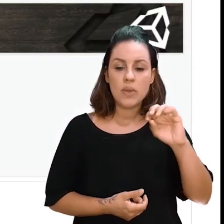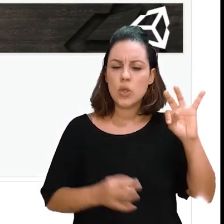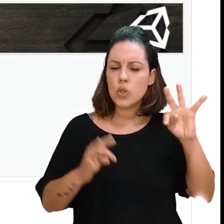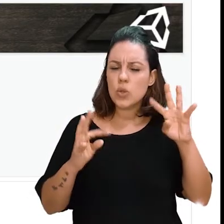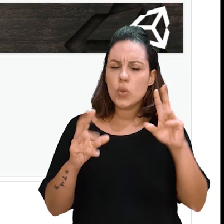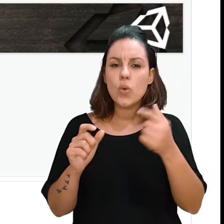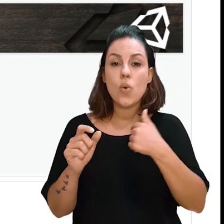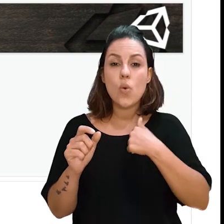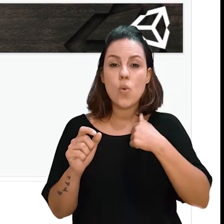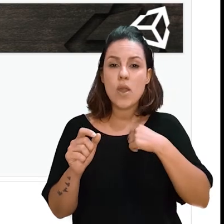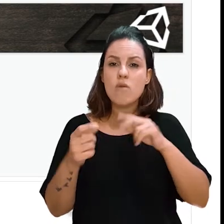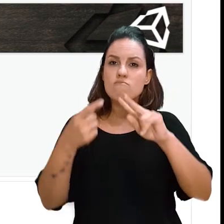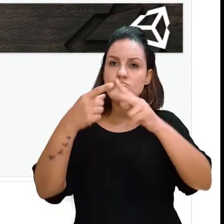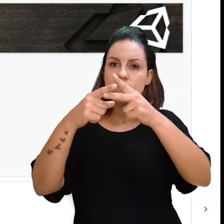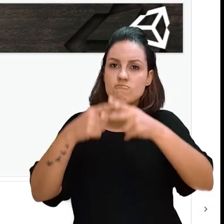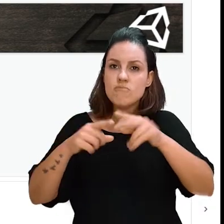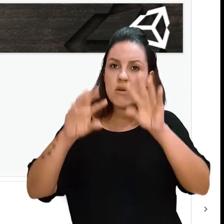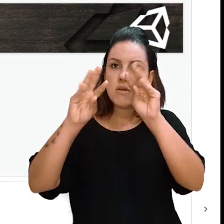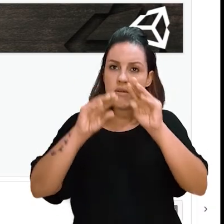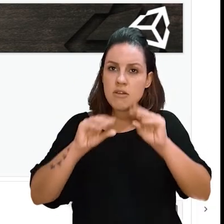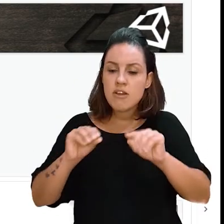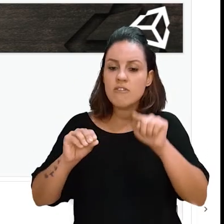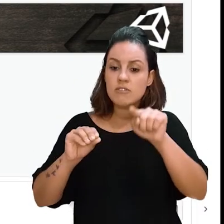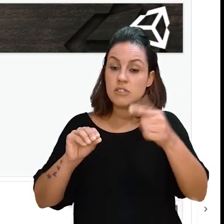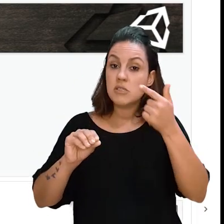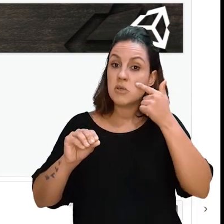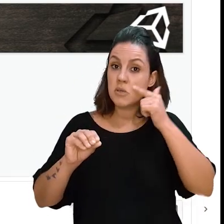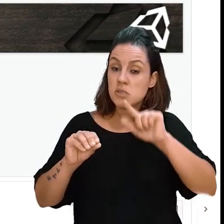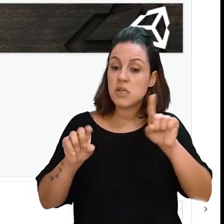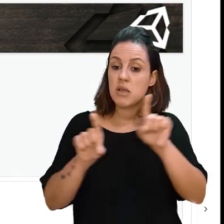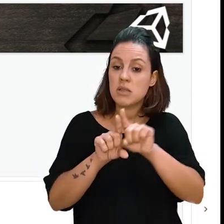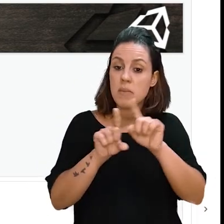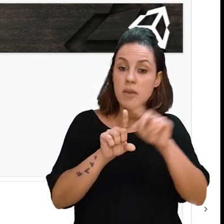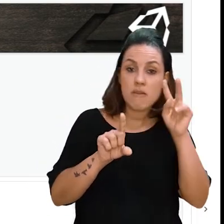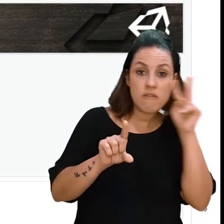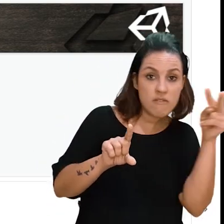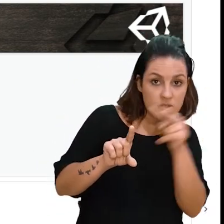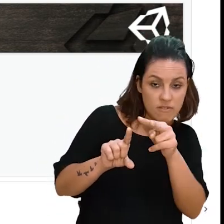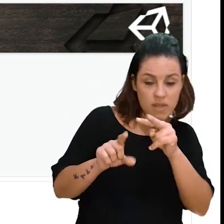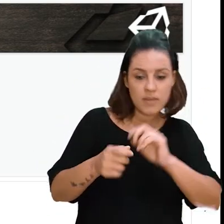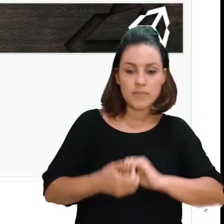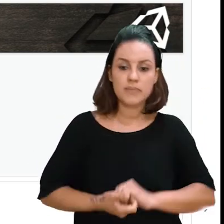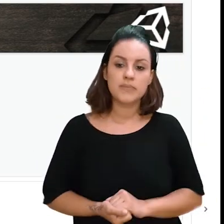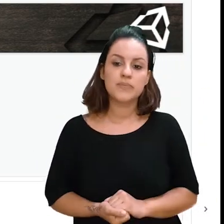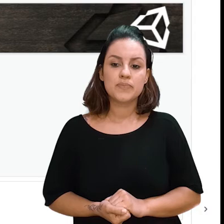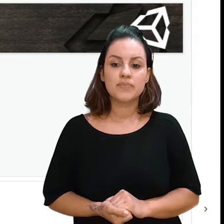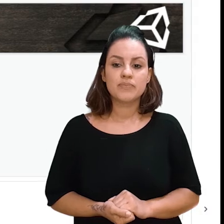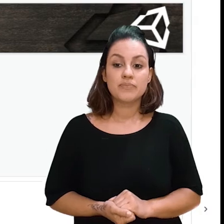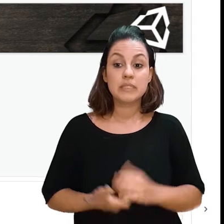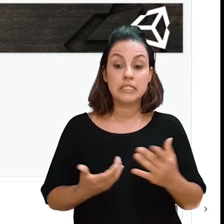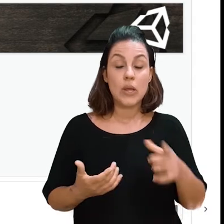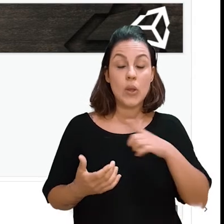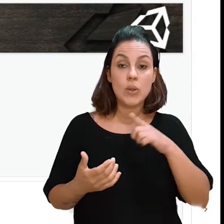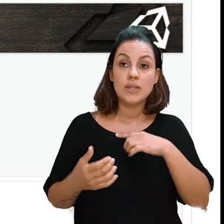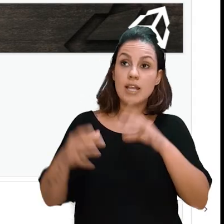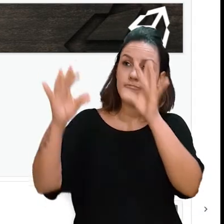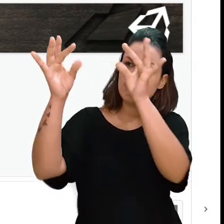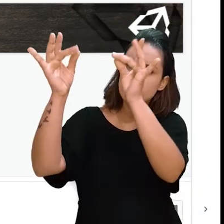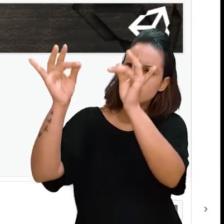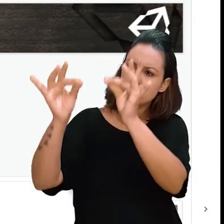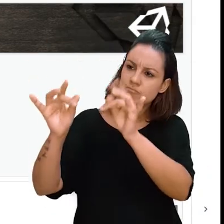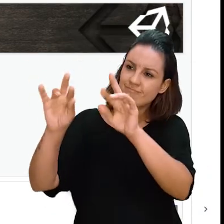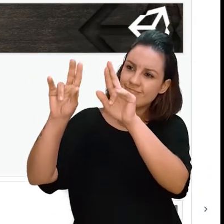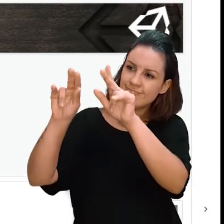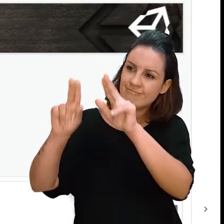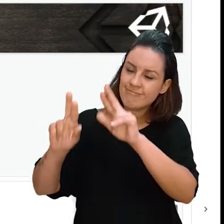banner de tópico, você pode fazer no outro arquivo separador. Veja que eu tenho várias